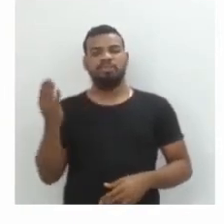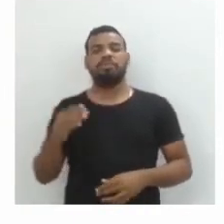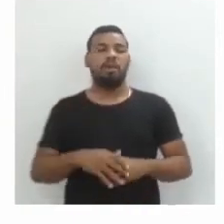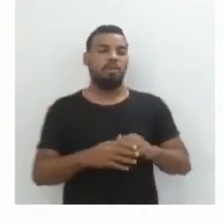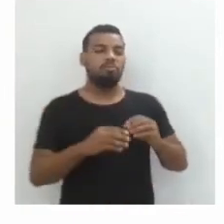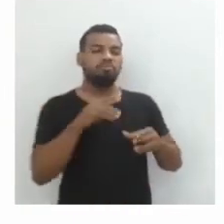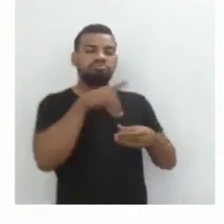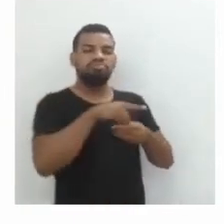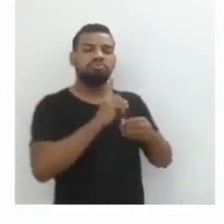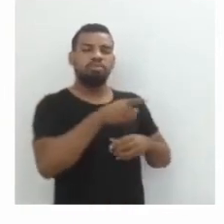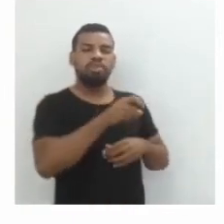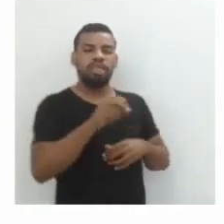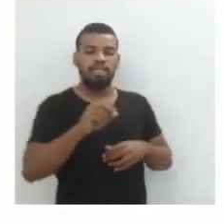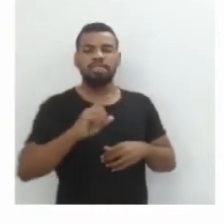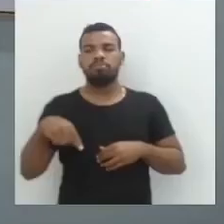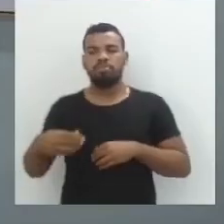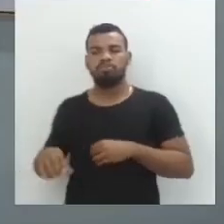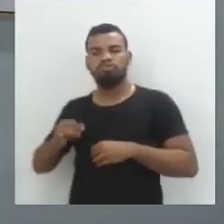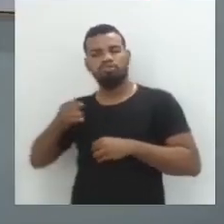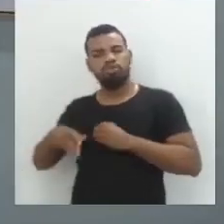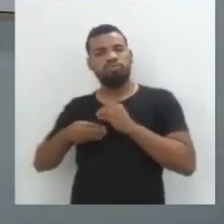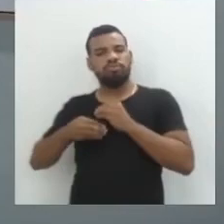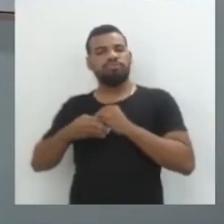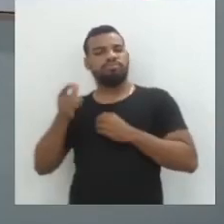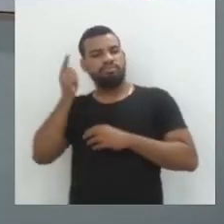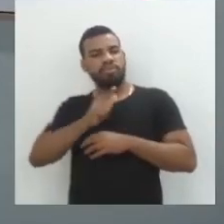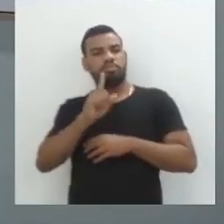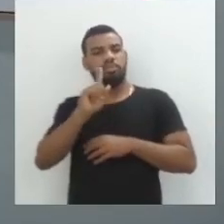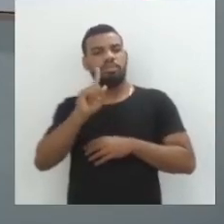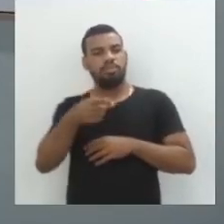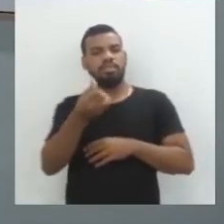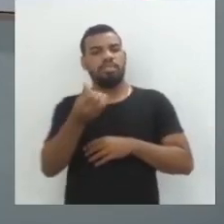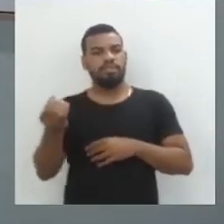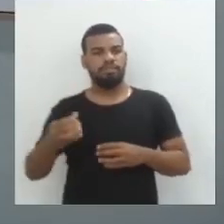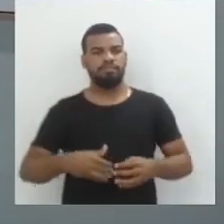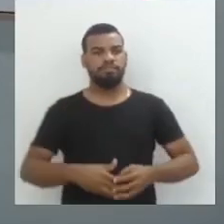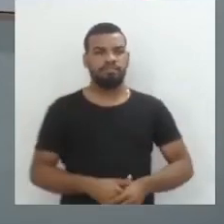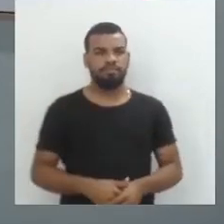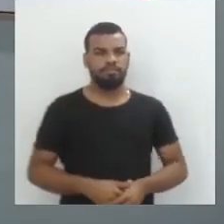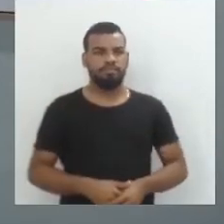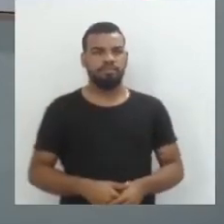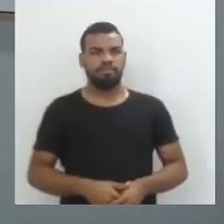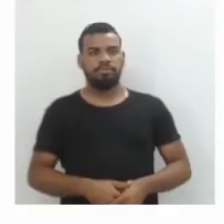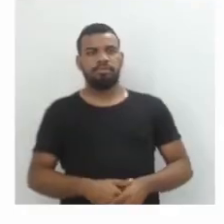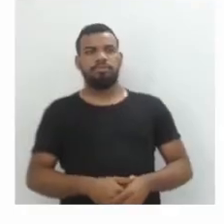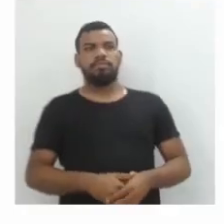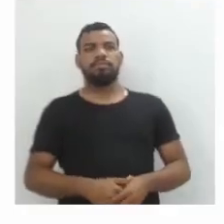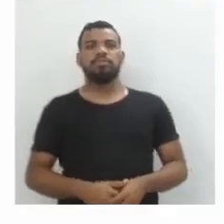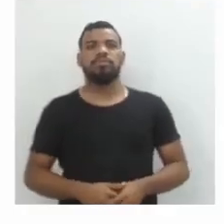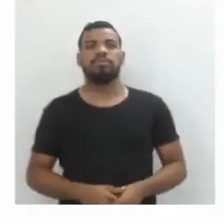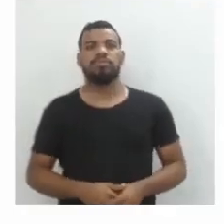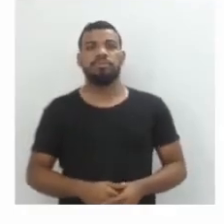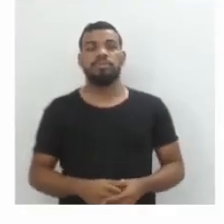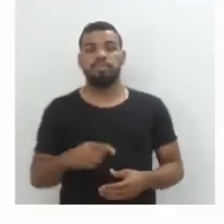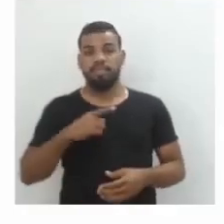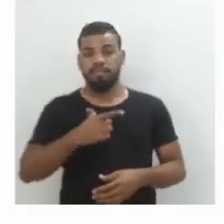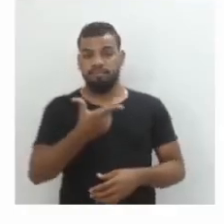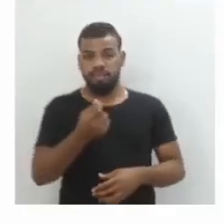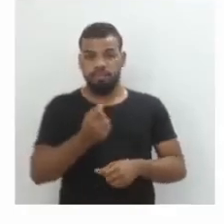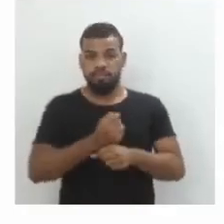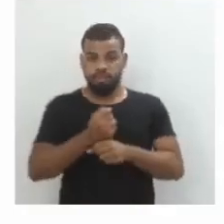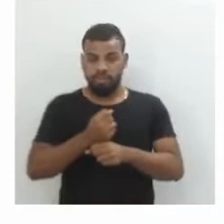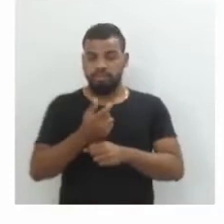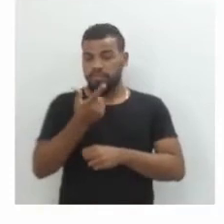E agora a gente vai trazer um outro exemplo, né? O capital, ele foi aplicado a juros compostos com taxa de 20% ao